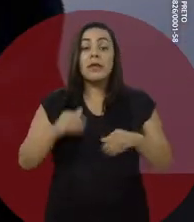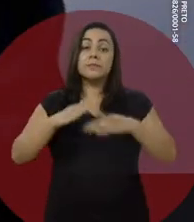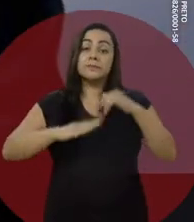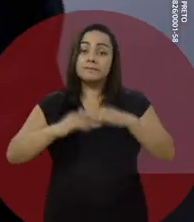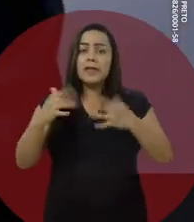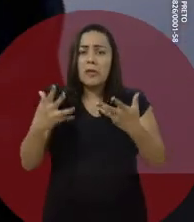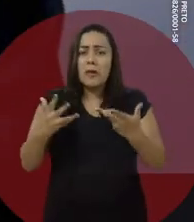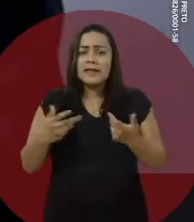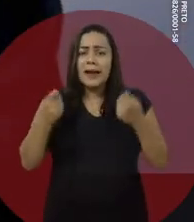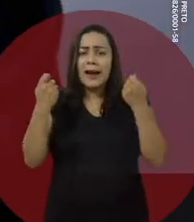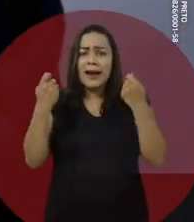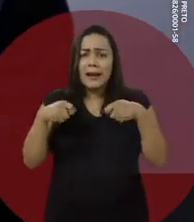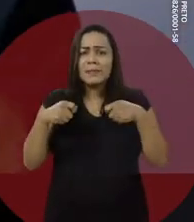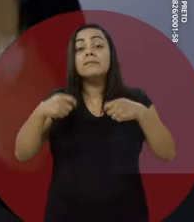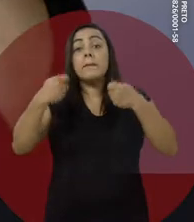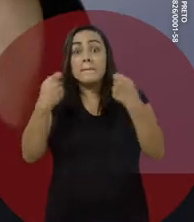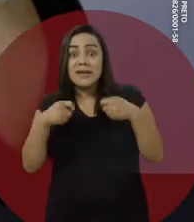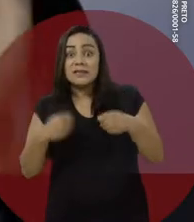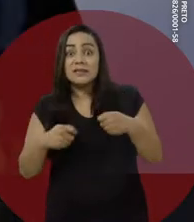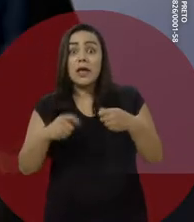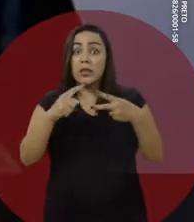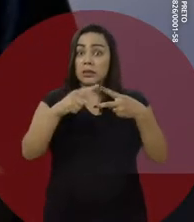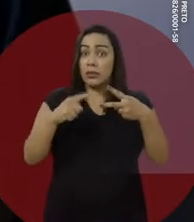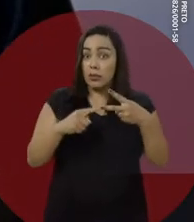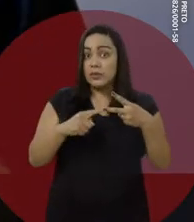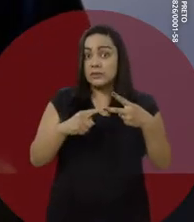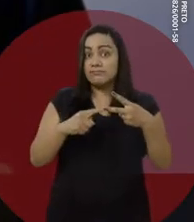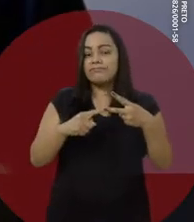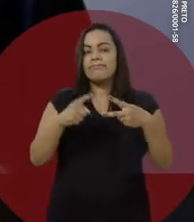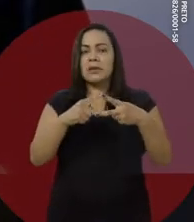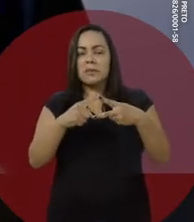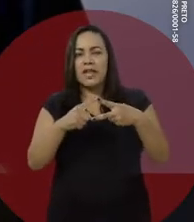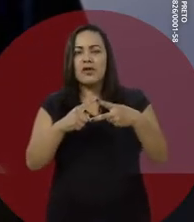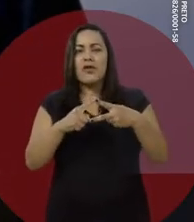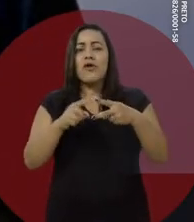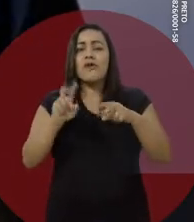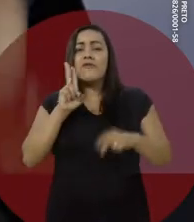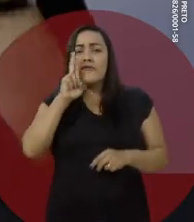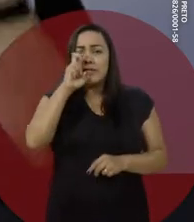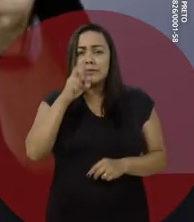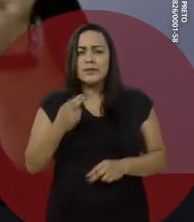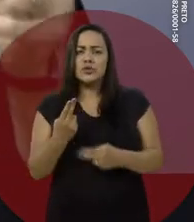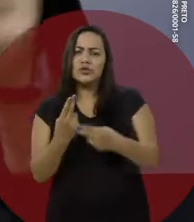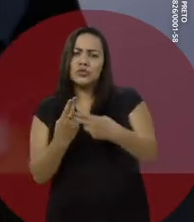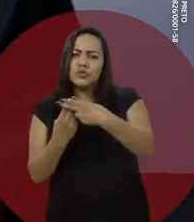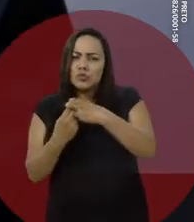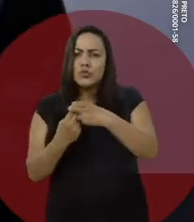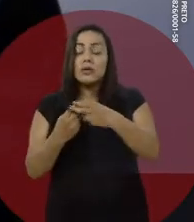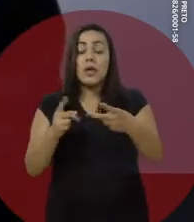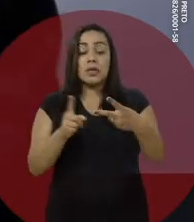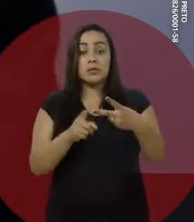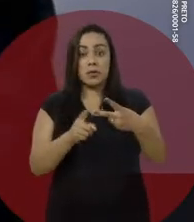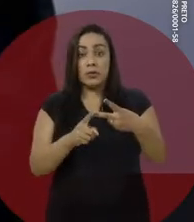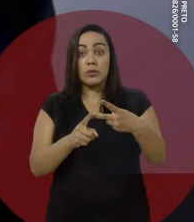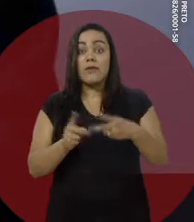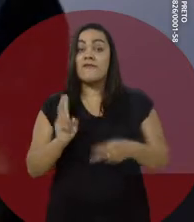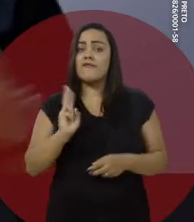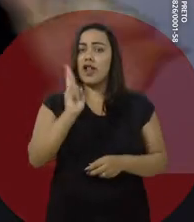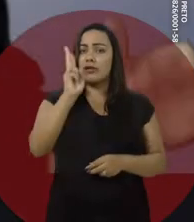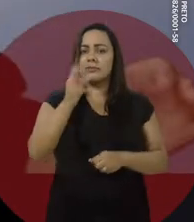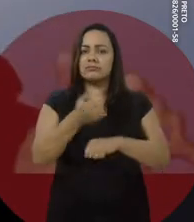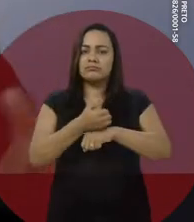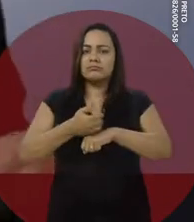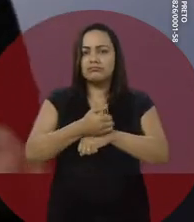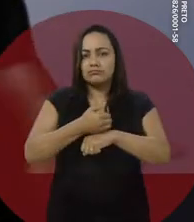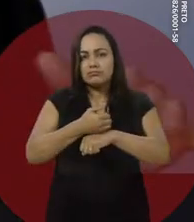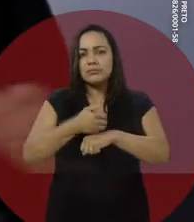eficiência da nossa rede municipal de saúde depende de duas coisas. Fortalecimento do SUS e valorização dos profissionais da área.